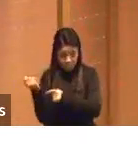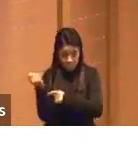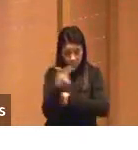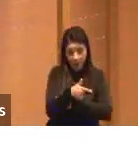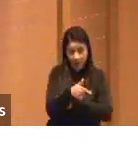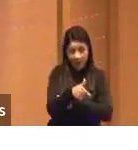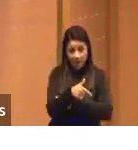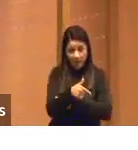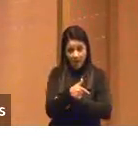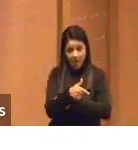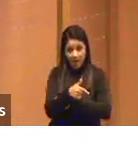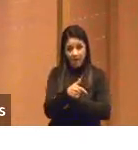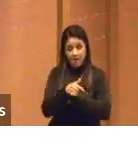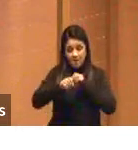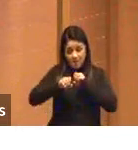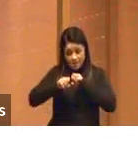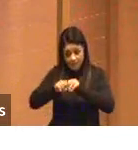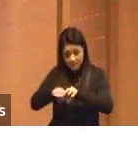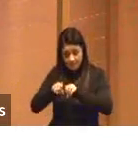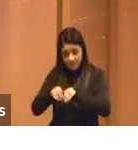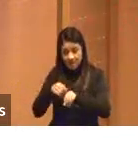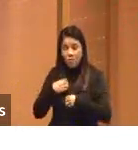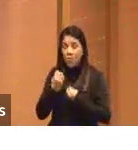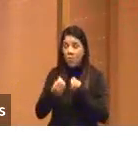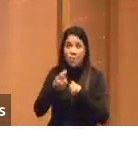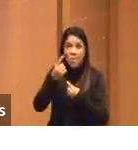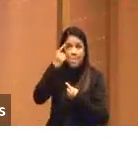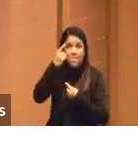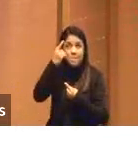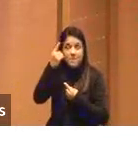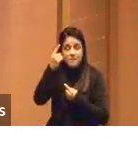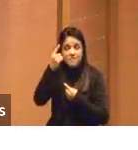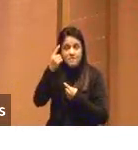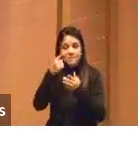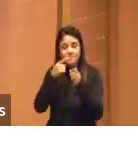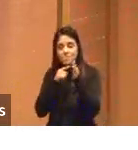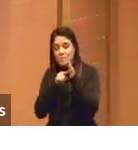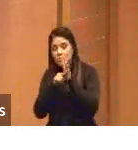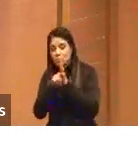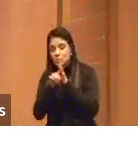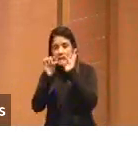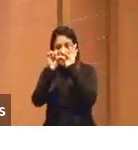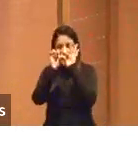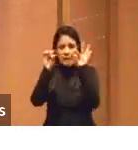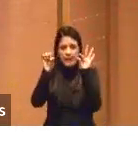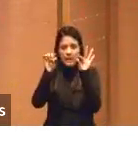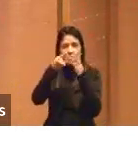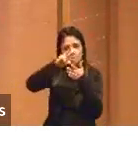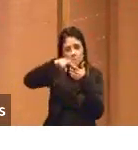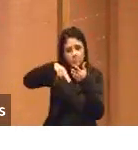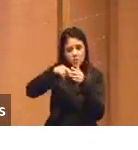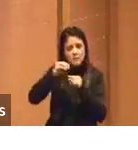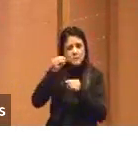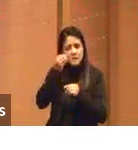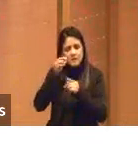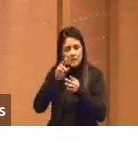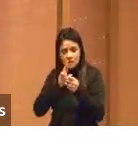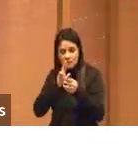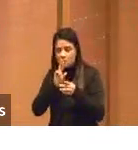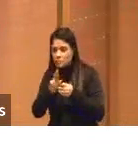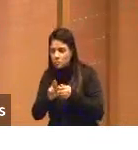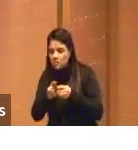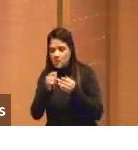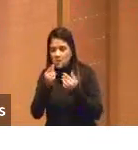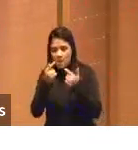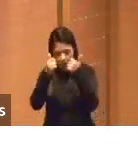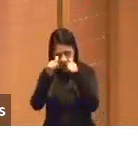ensinar com simples comando como se pensa numa questão, olha, você primeiro deu o iniciado, depois você tenta responder, depois você avalia cada